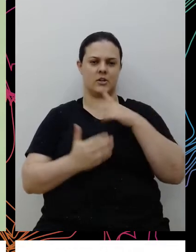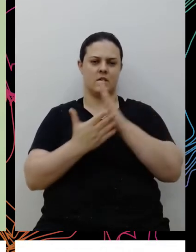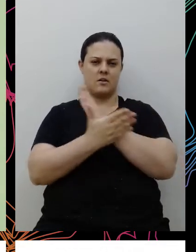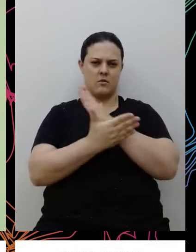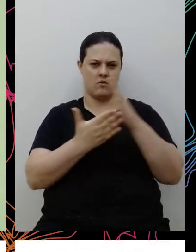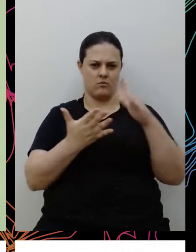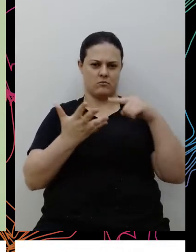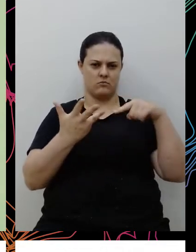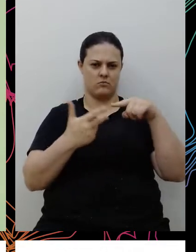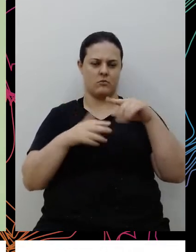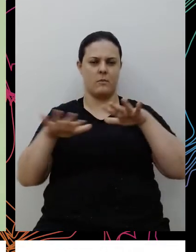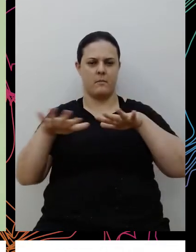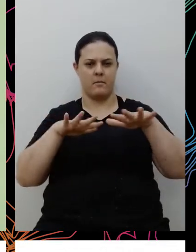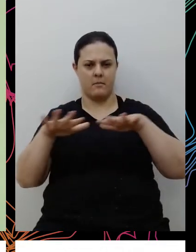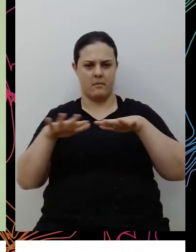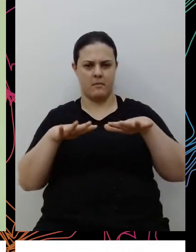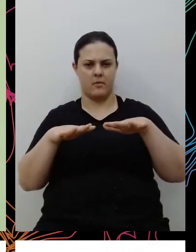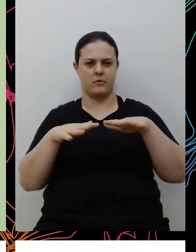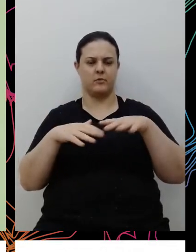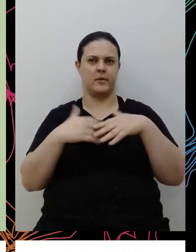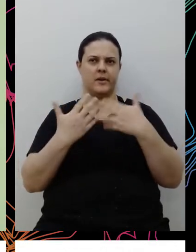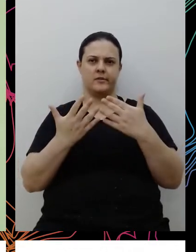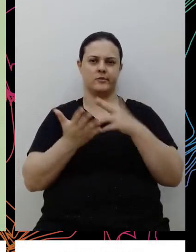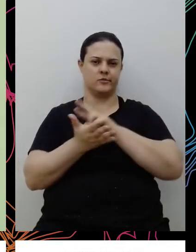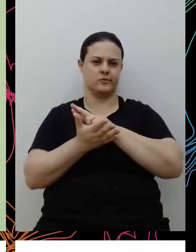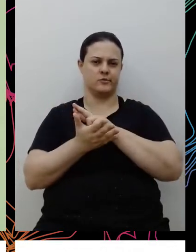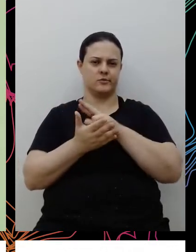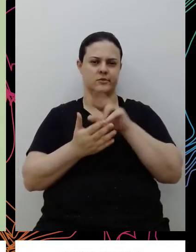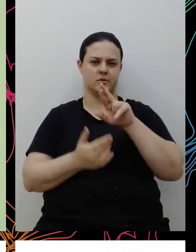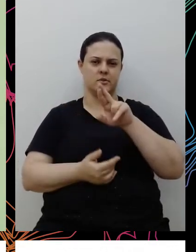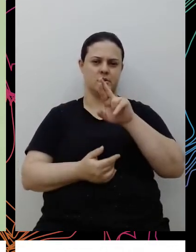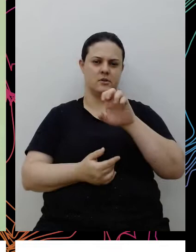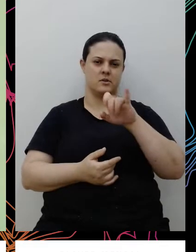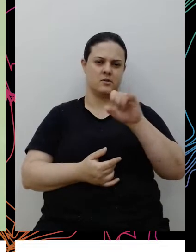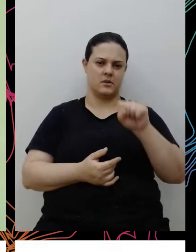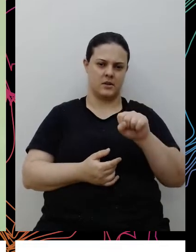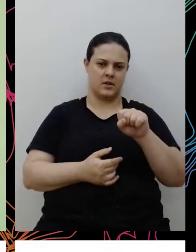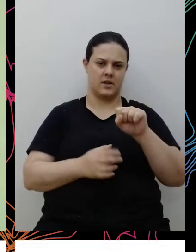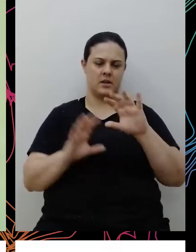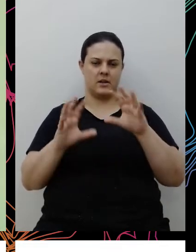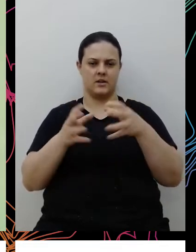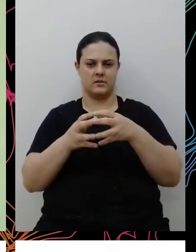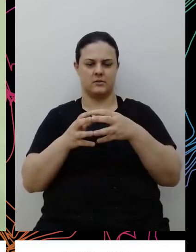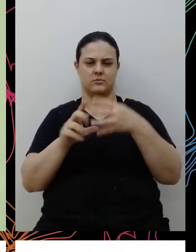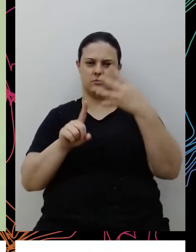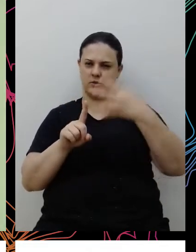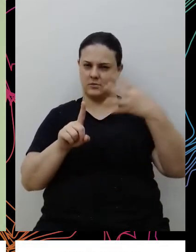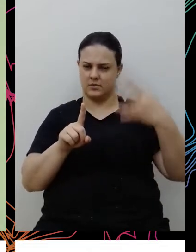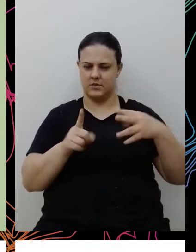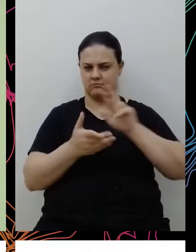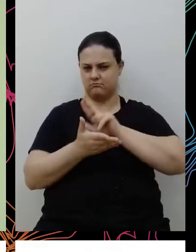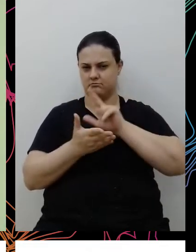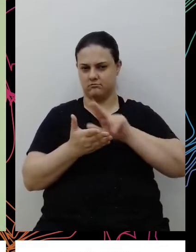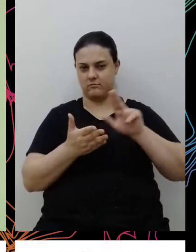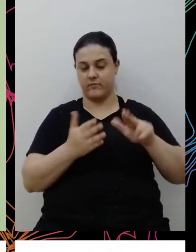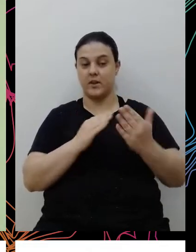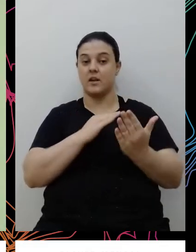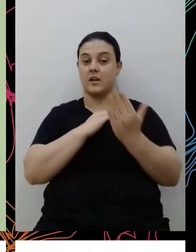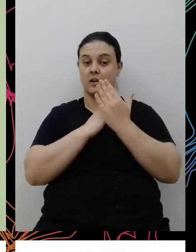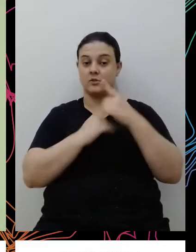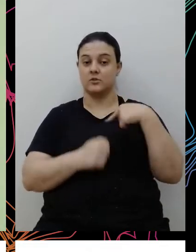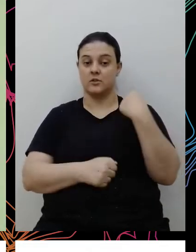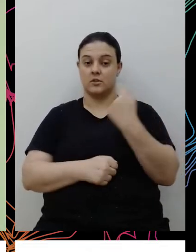o Movimento 960, como por exemplo, o Reis, o Fórum de Direitos e Empresas LGBT, enfim, que serviram para nós como